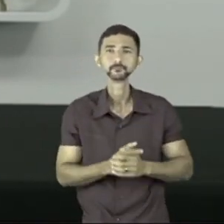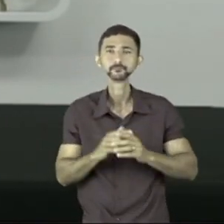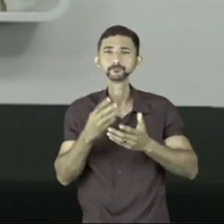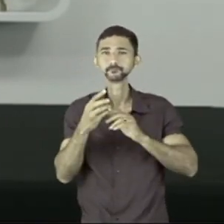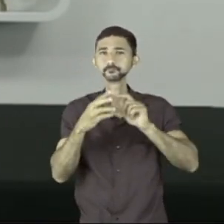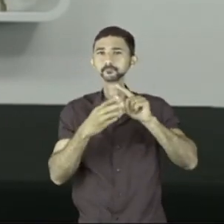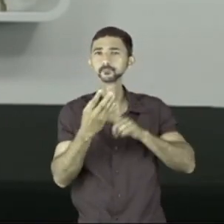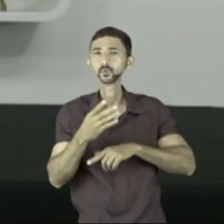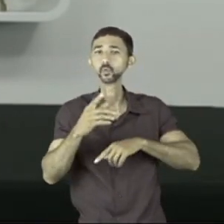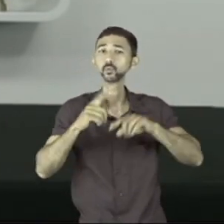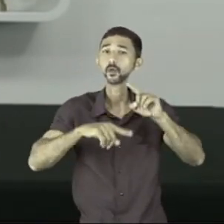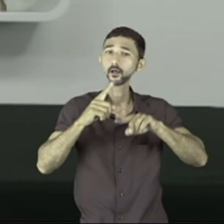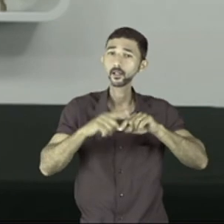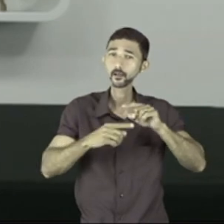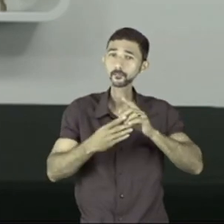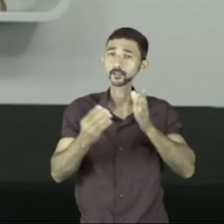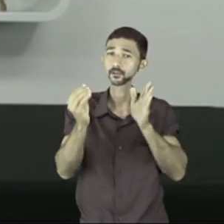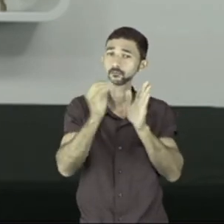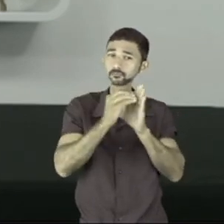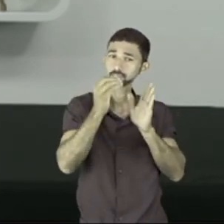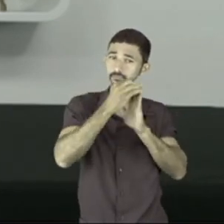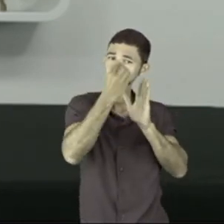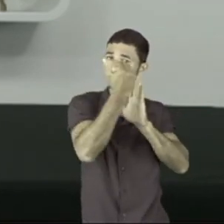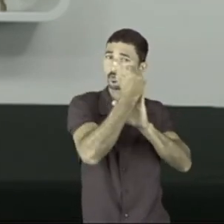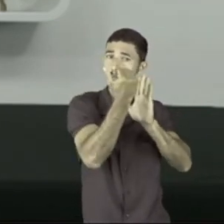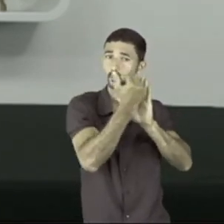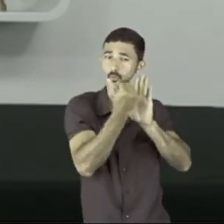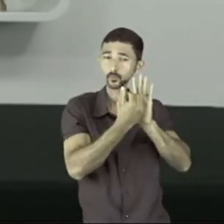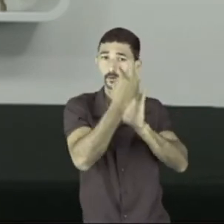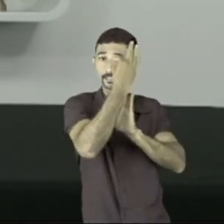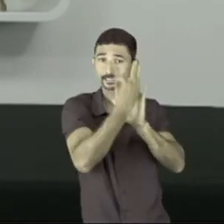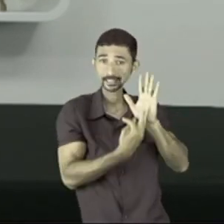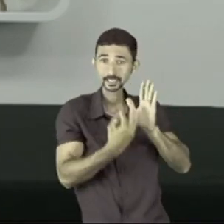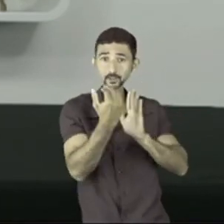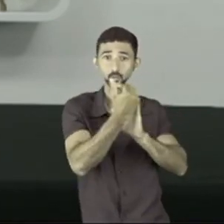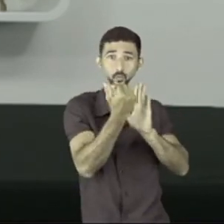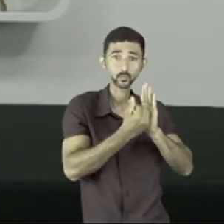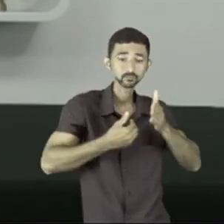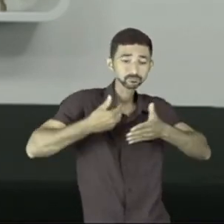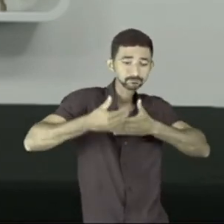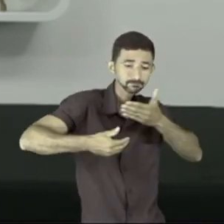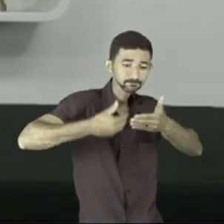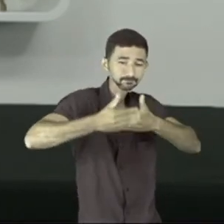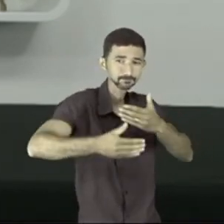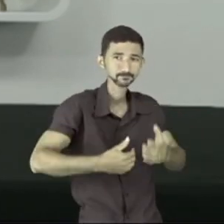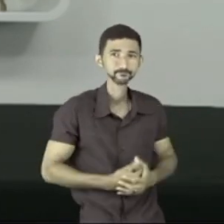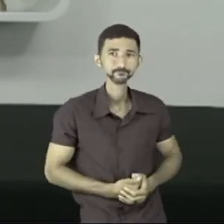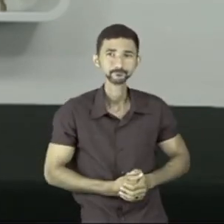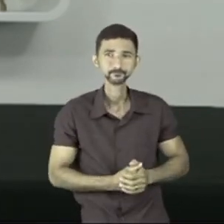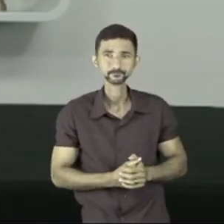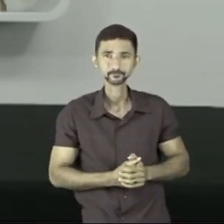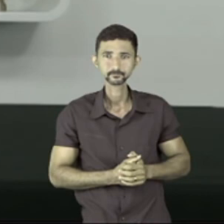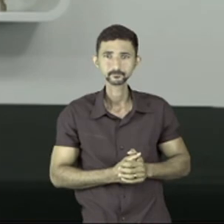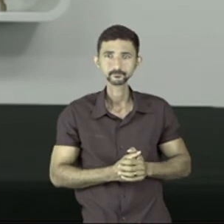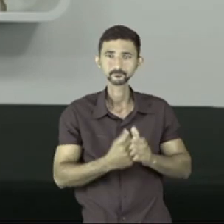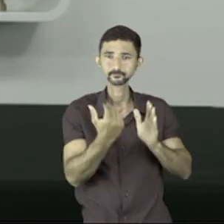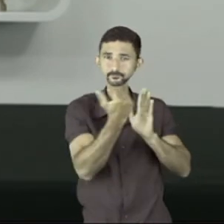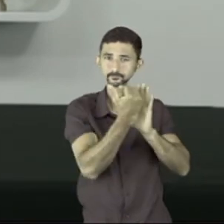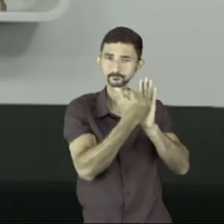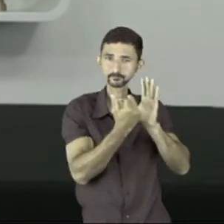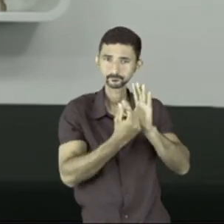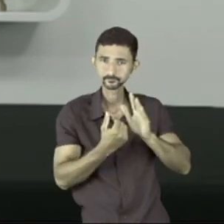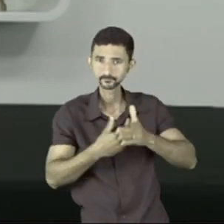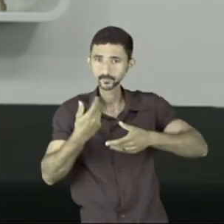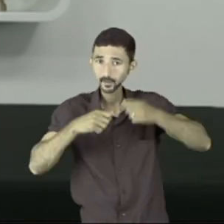isso são elementos que eu vou acrescentando pro meu texto avançar lembra que se eu tenho uma enumeração por